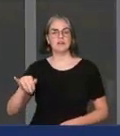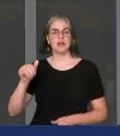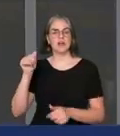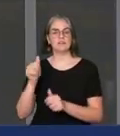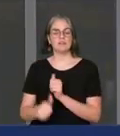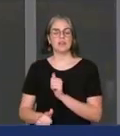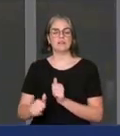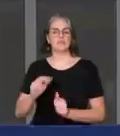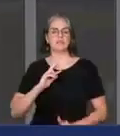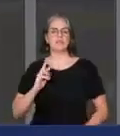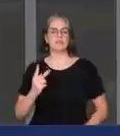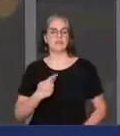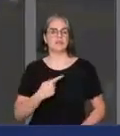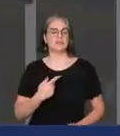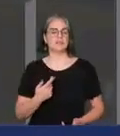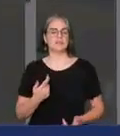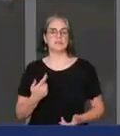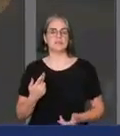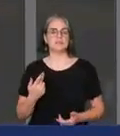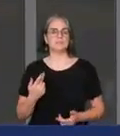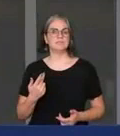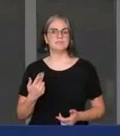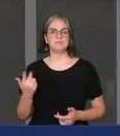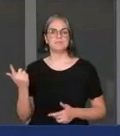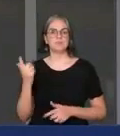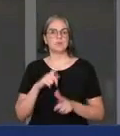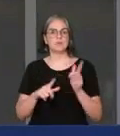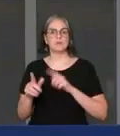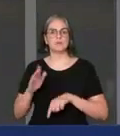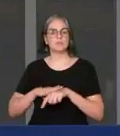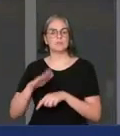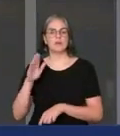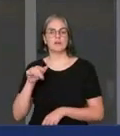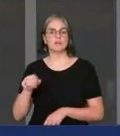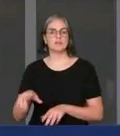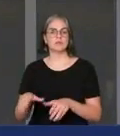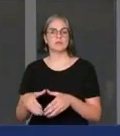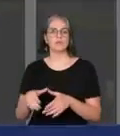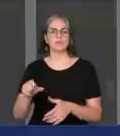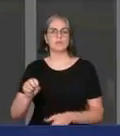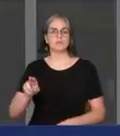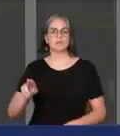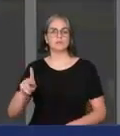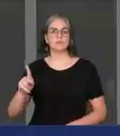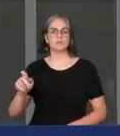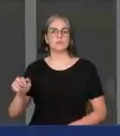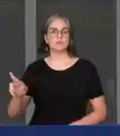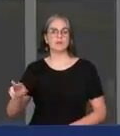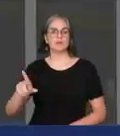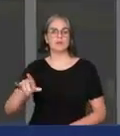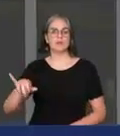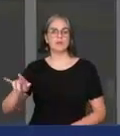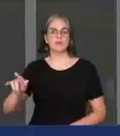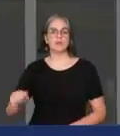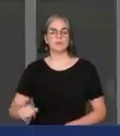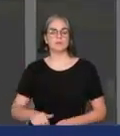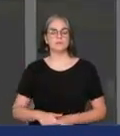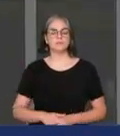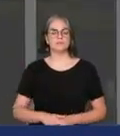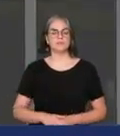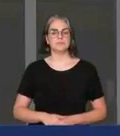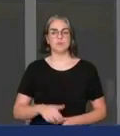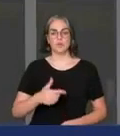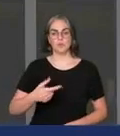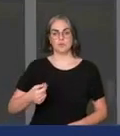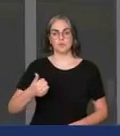Feminina. É um assunto já batido e todo mundo tem conhecimento. Em 2019, um